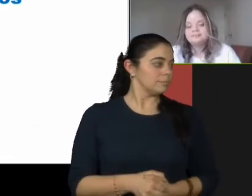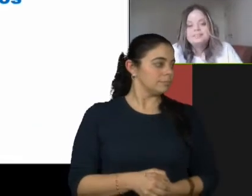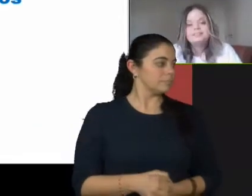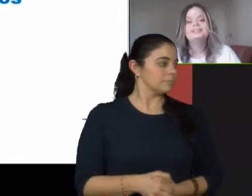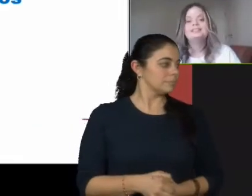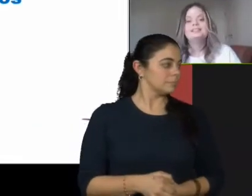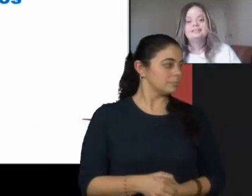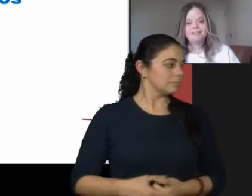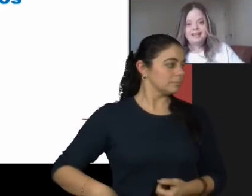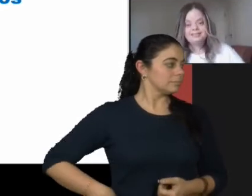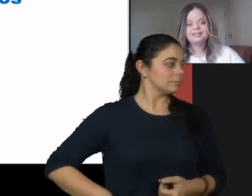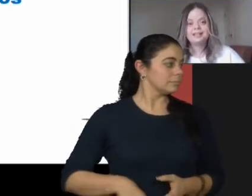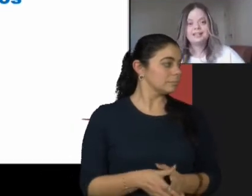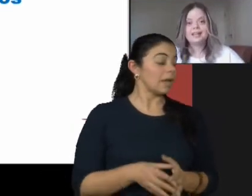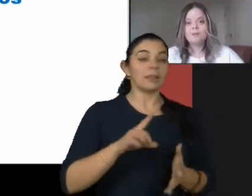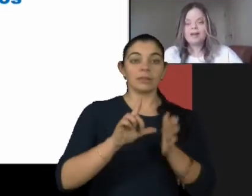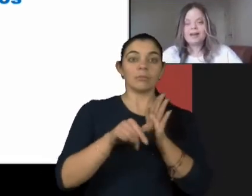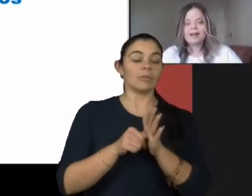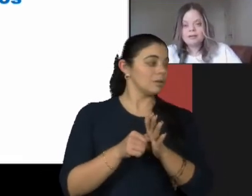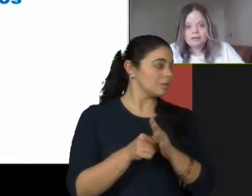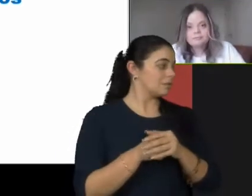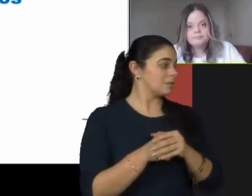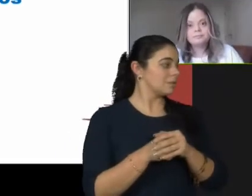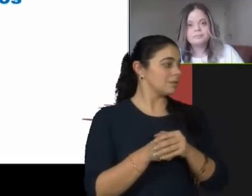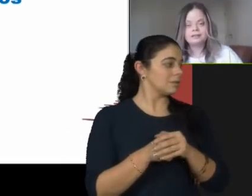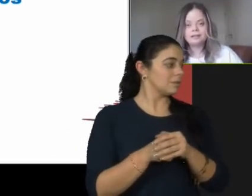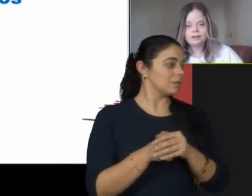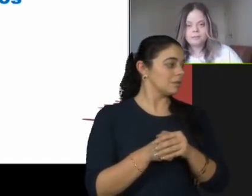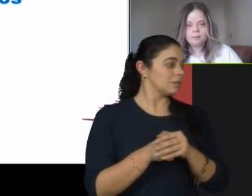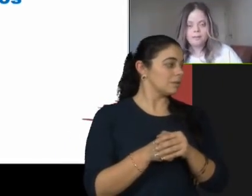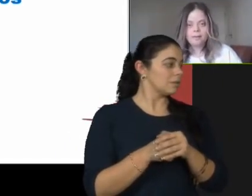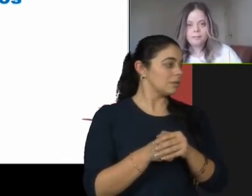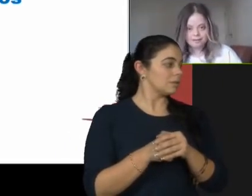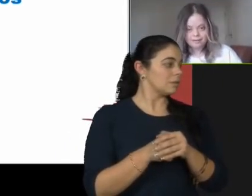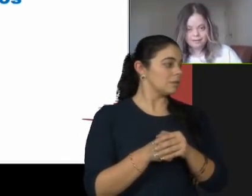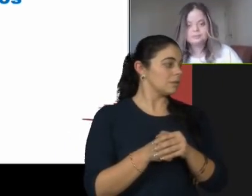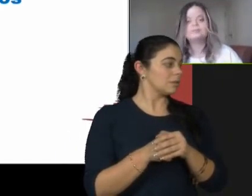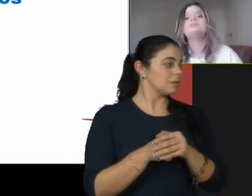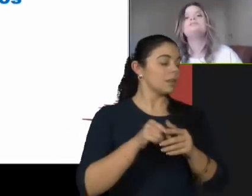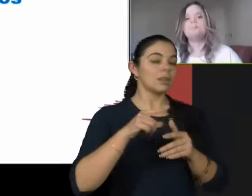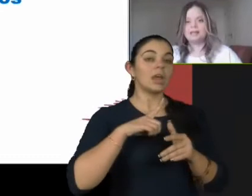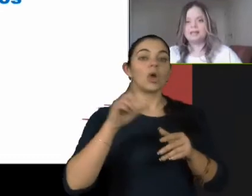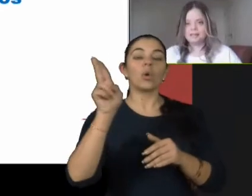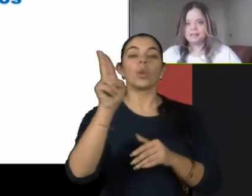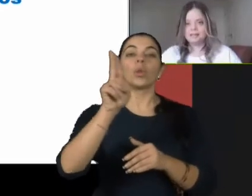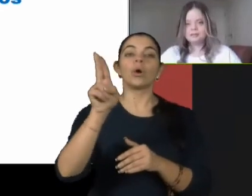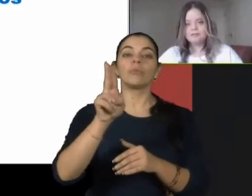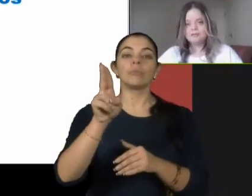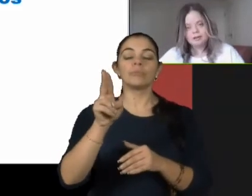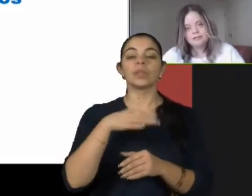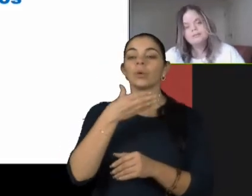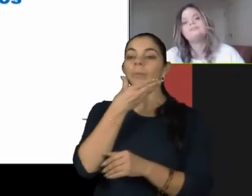Legal, legal. Eu morava em New York. Nós escrevemos uma própria peça. Menina dos Meus